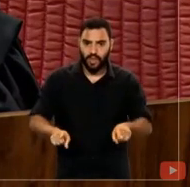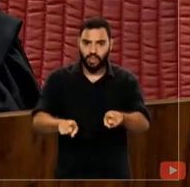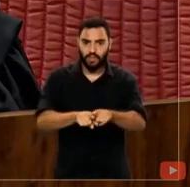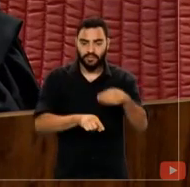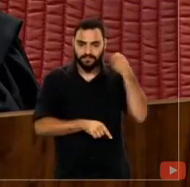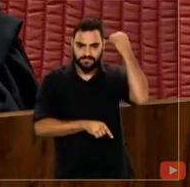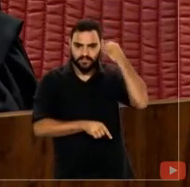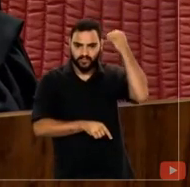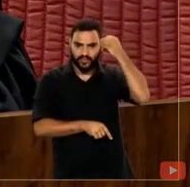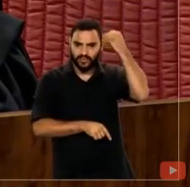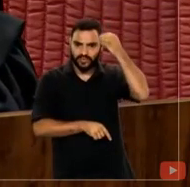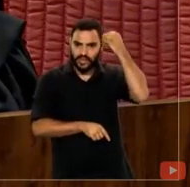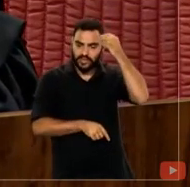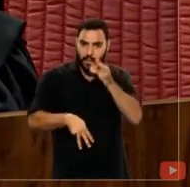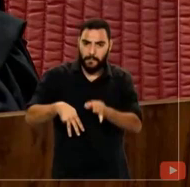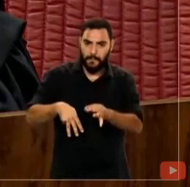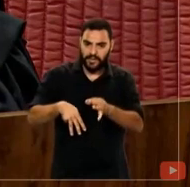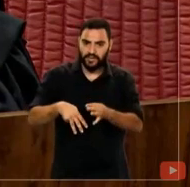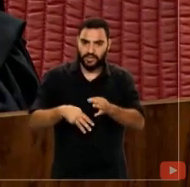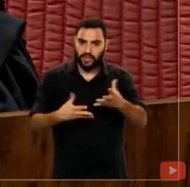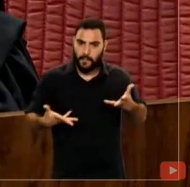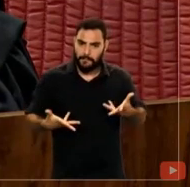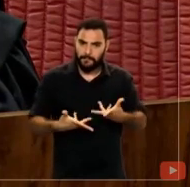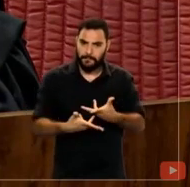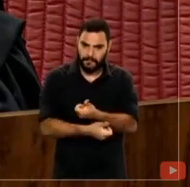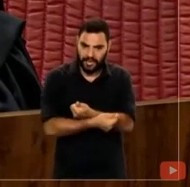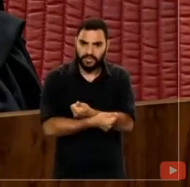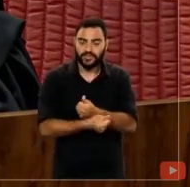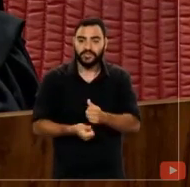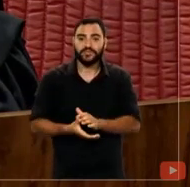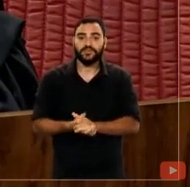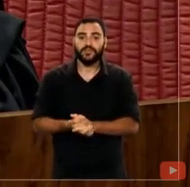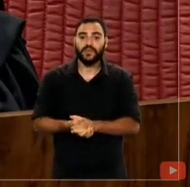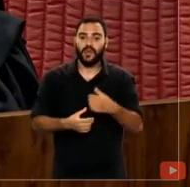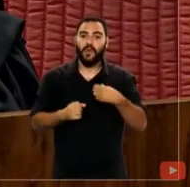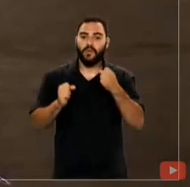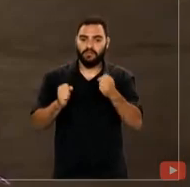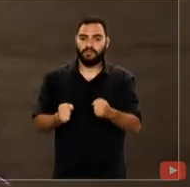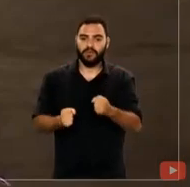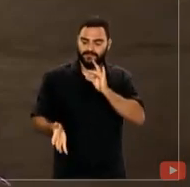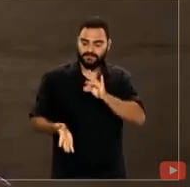acumulada numa magistratura das mais belas que eu posso testemunhar.